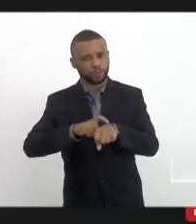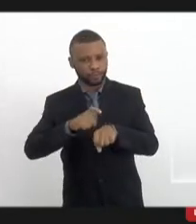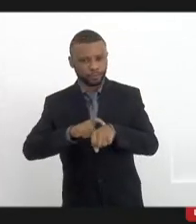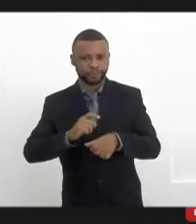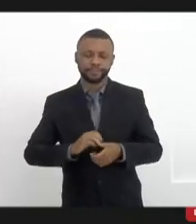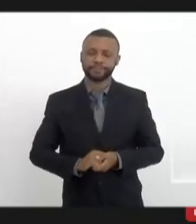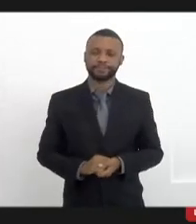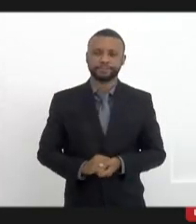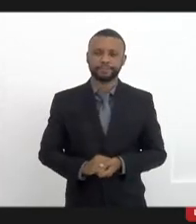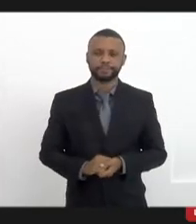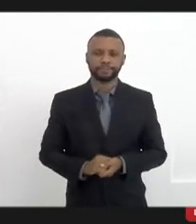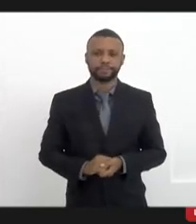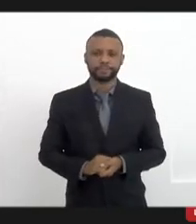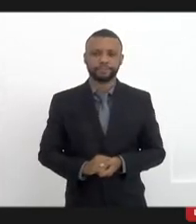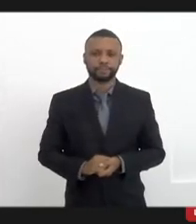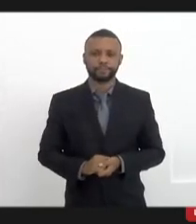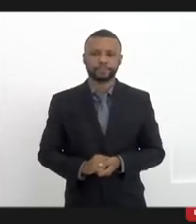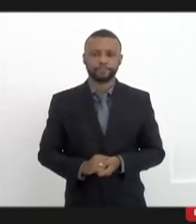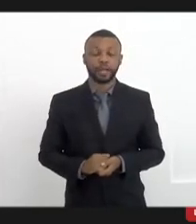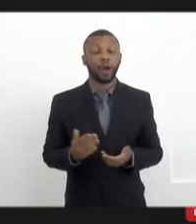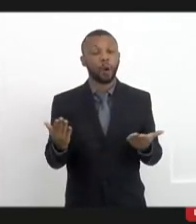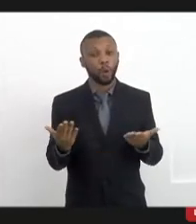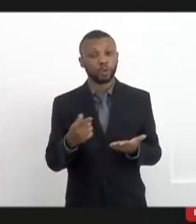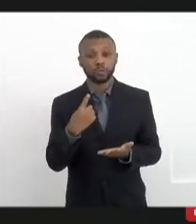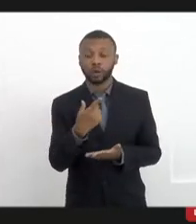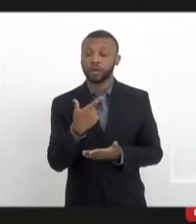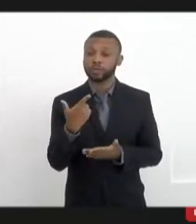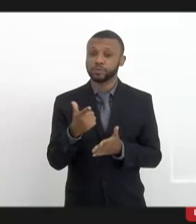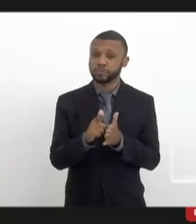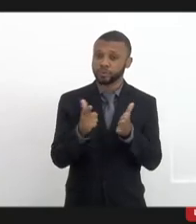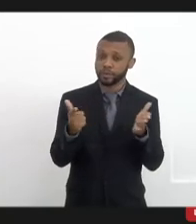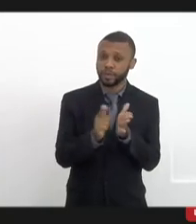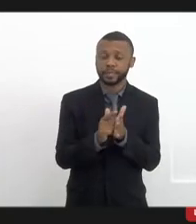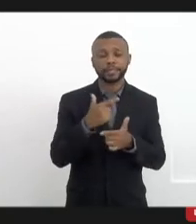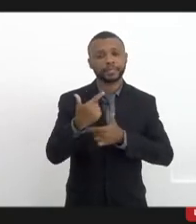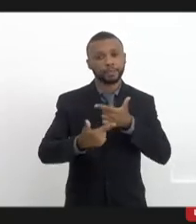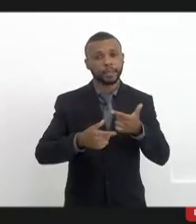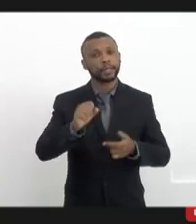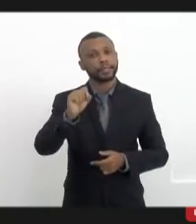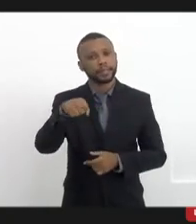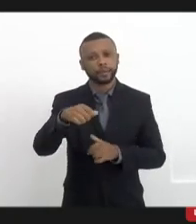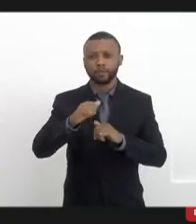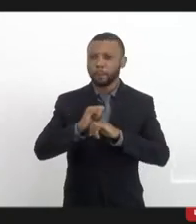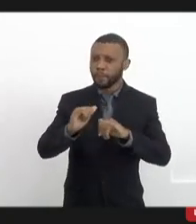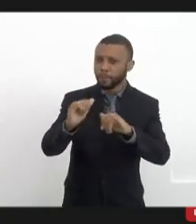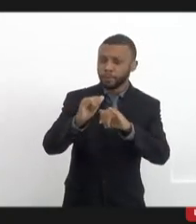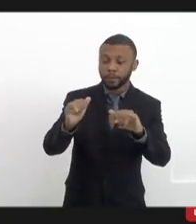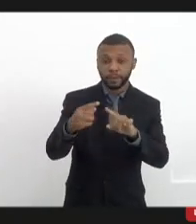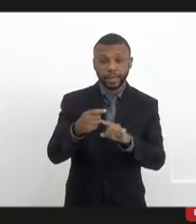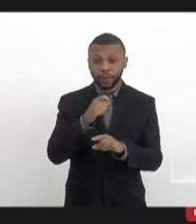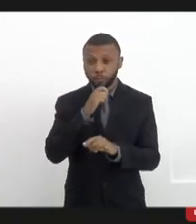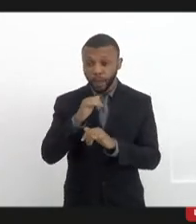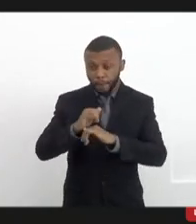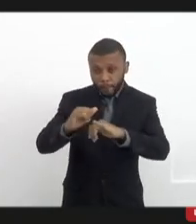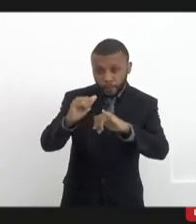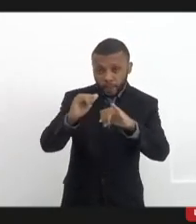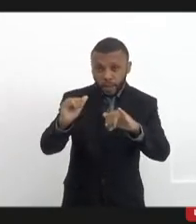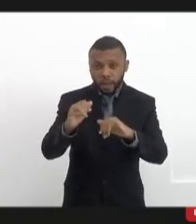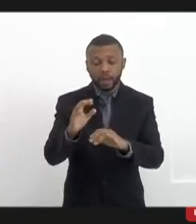A gente, no jornal, a gente trabalha, sim, com publicidade, porque sem a publicidade a gente não